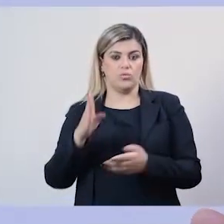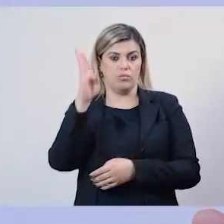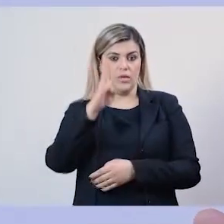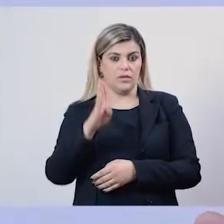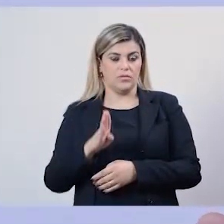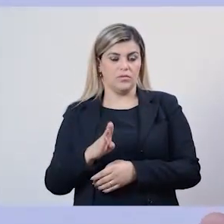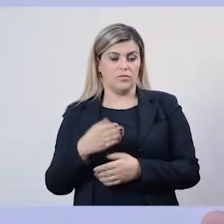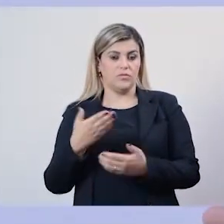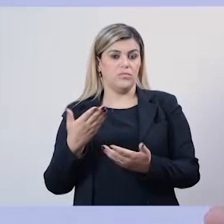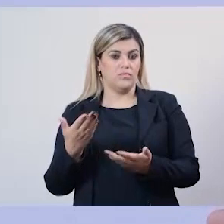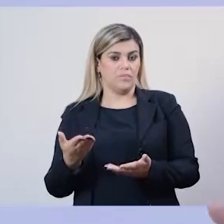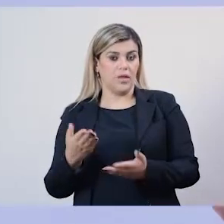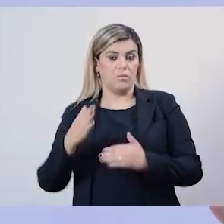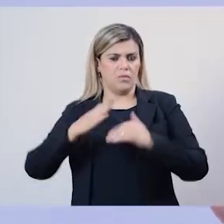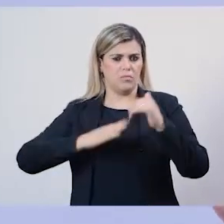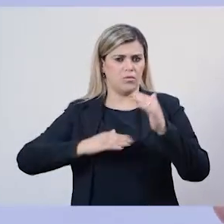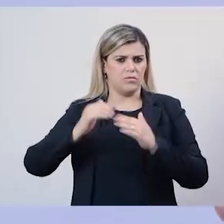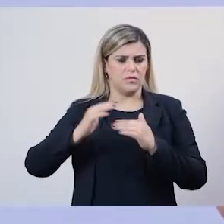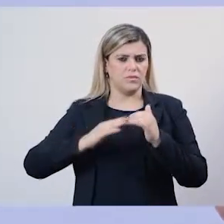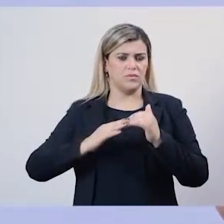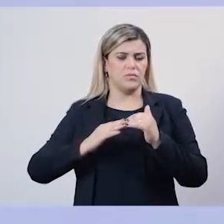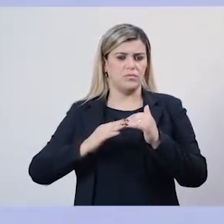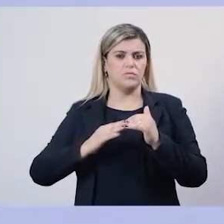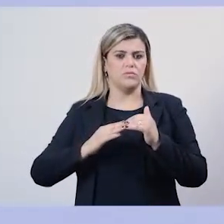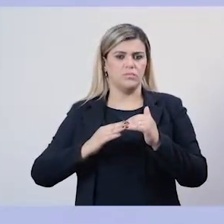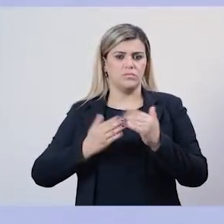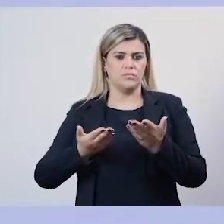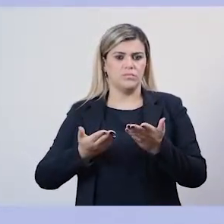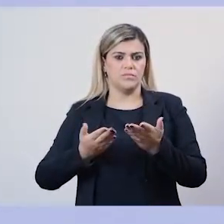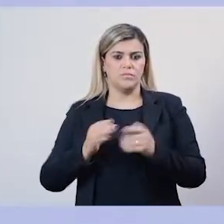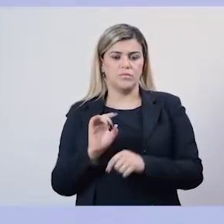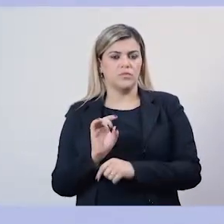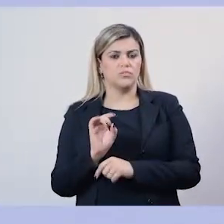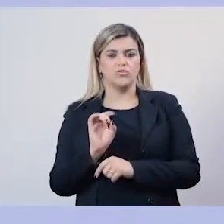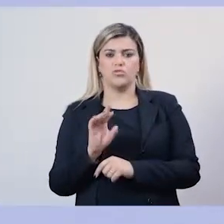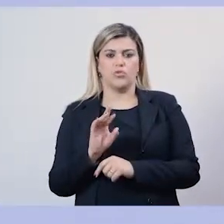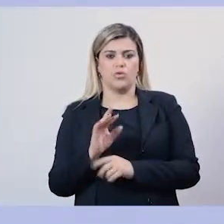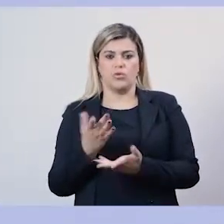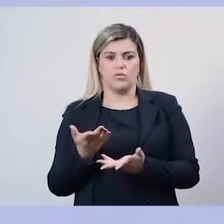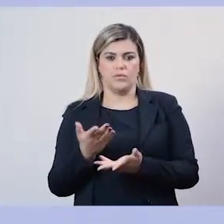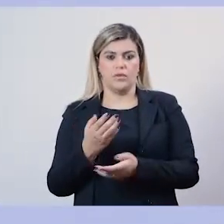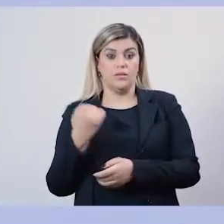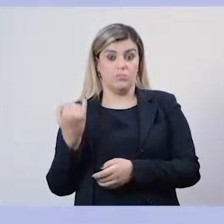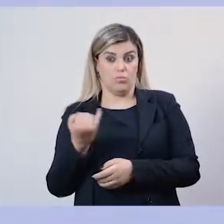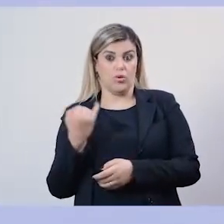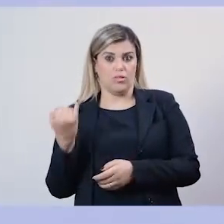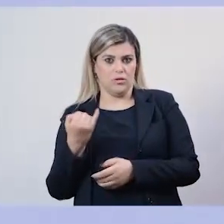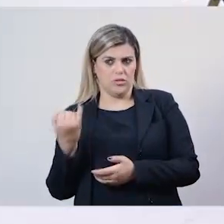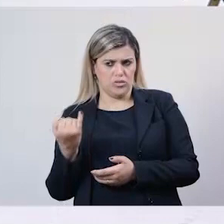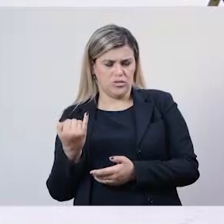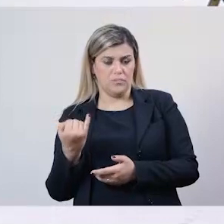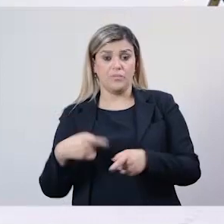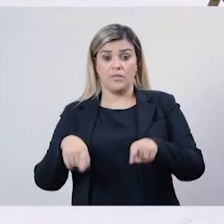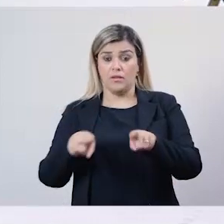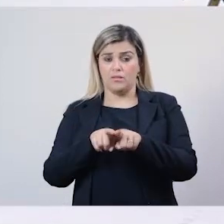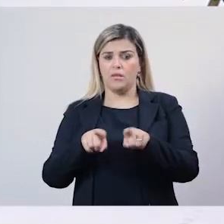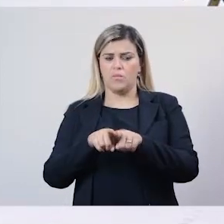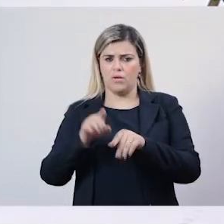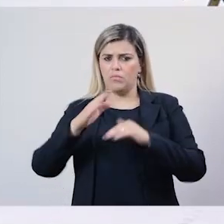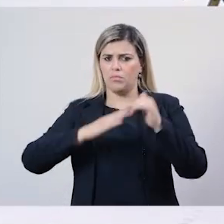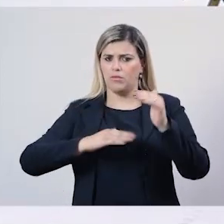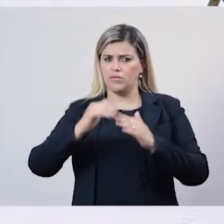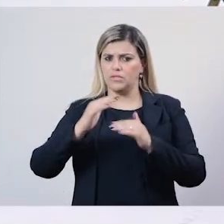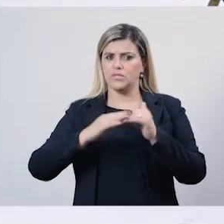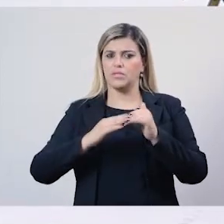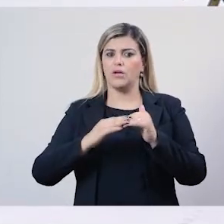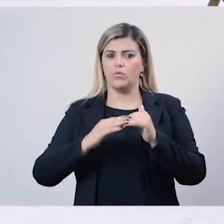no nosso país é uma profissão que não apenas é indispensável, como uma